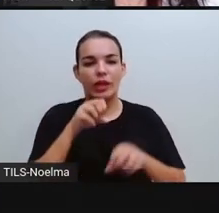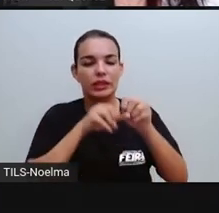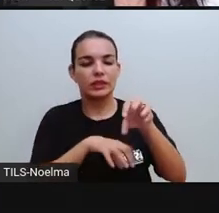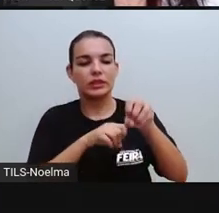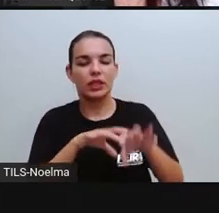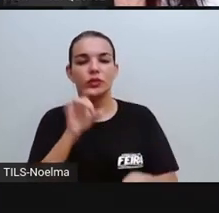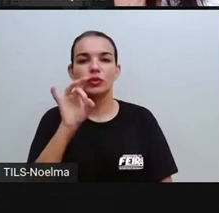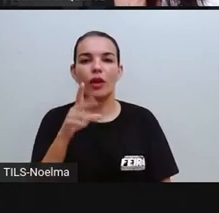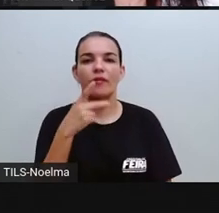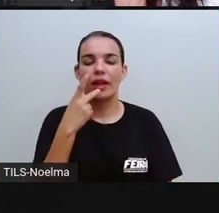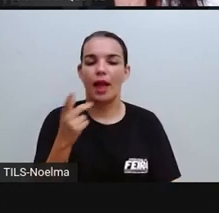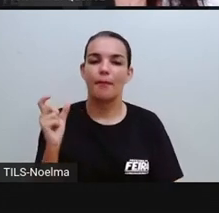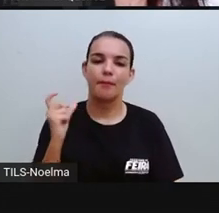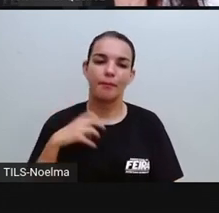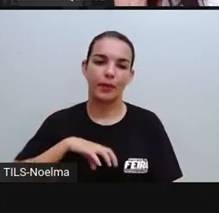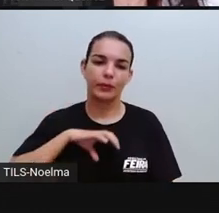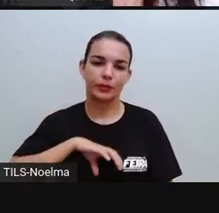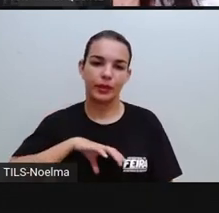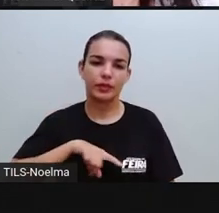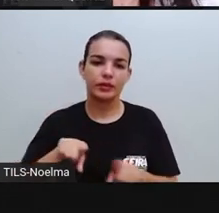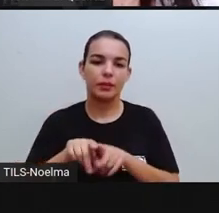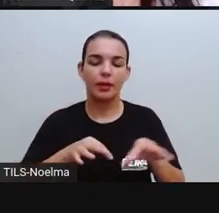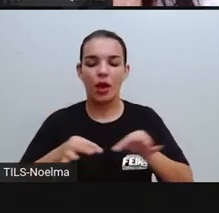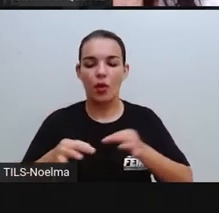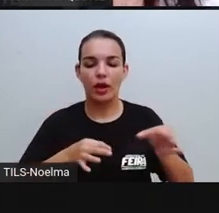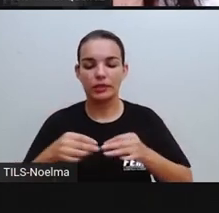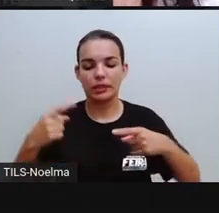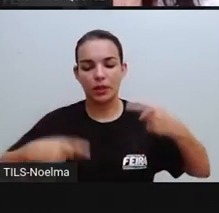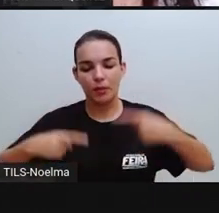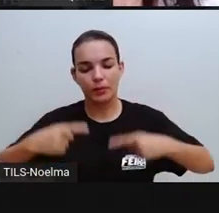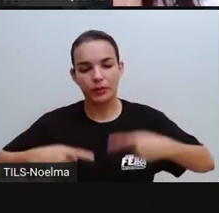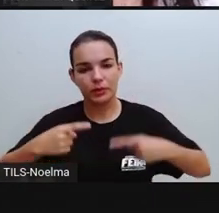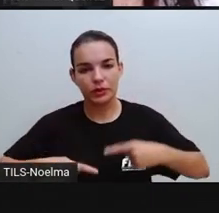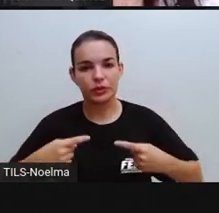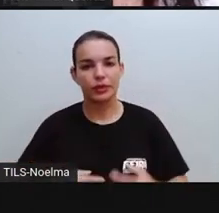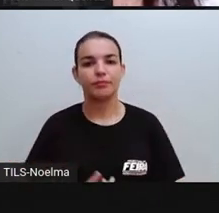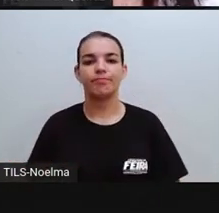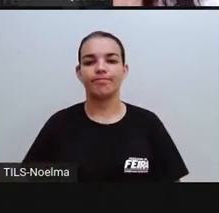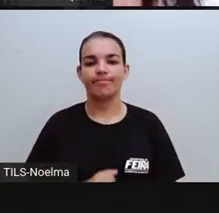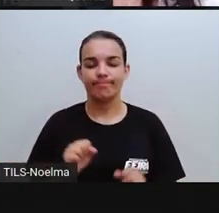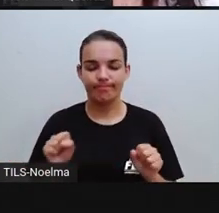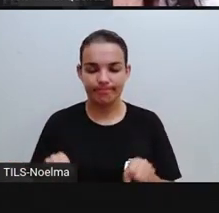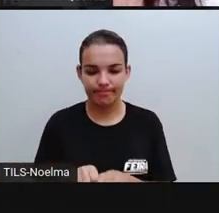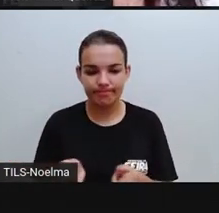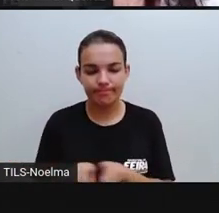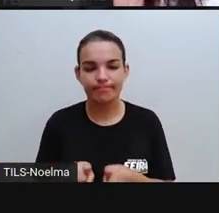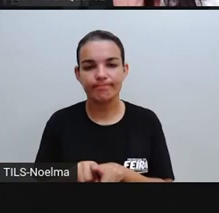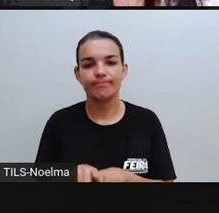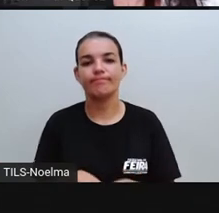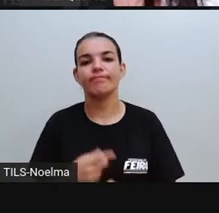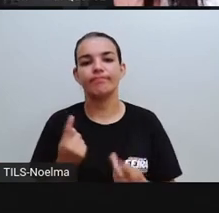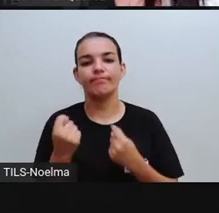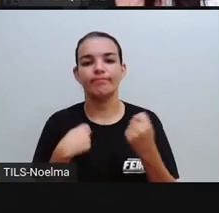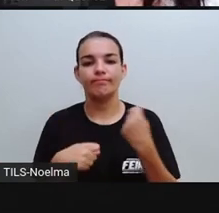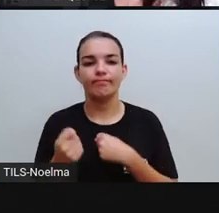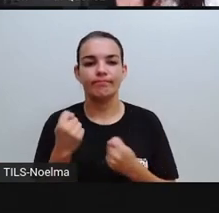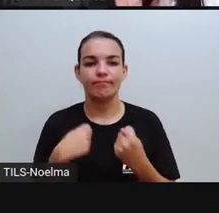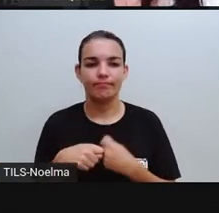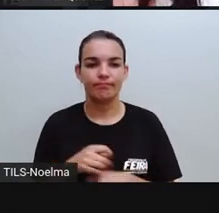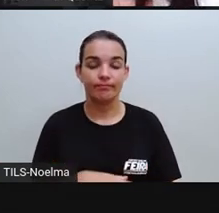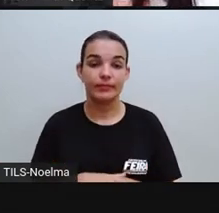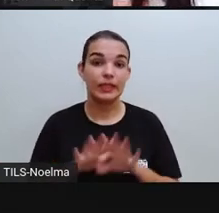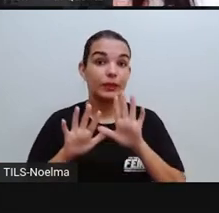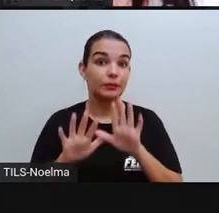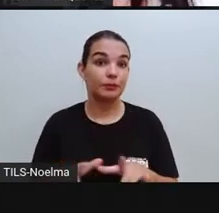como a organização política e a economia capitalista também que foi implantada aí no Brasil. E olha que